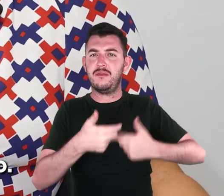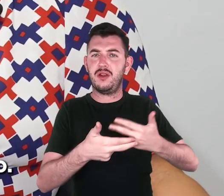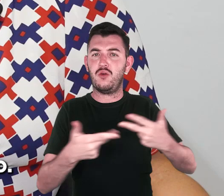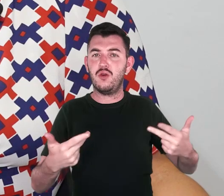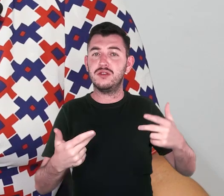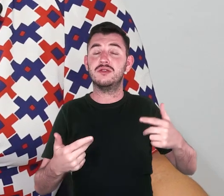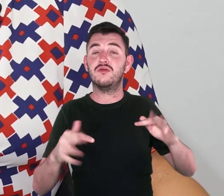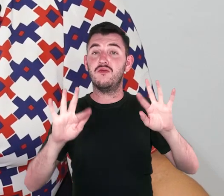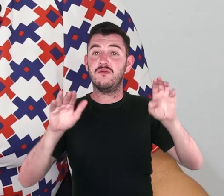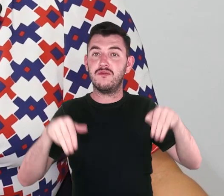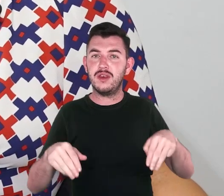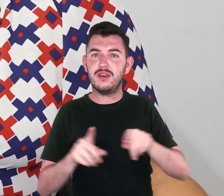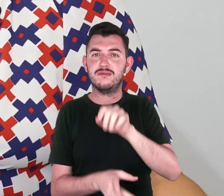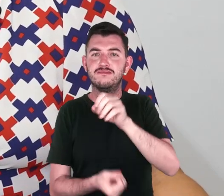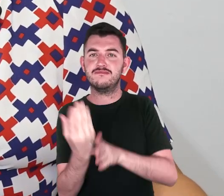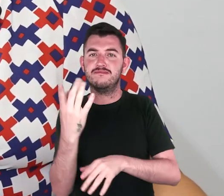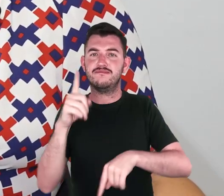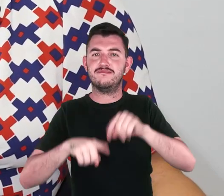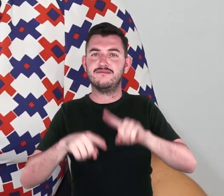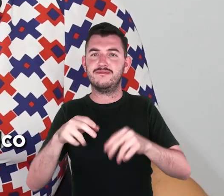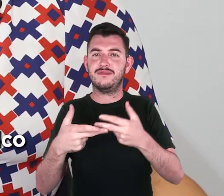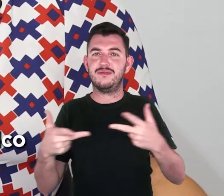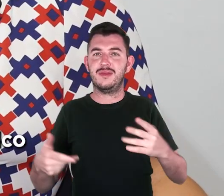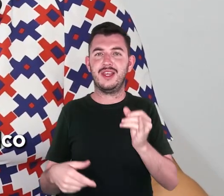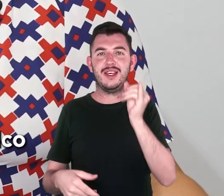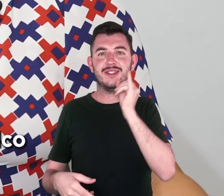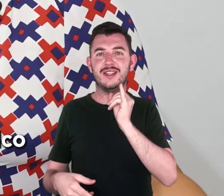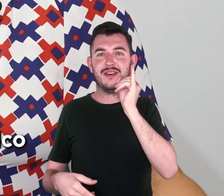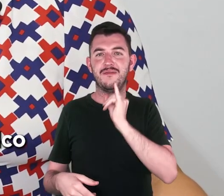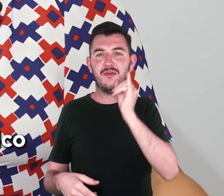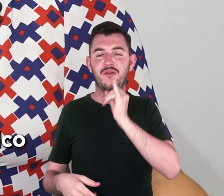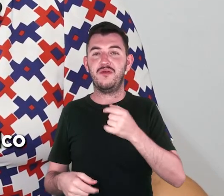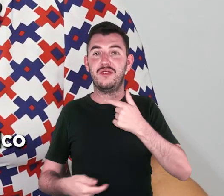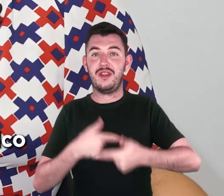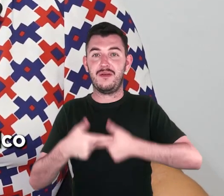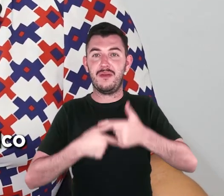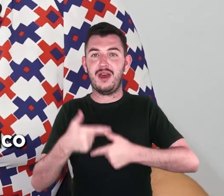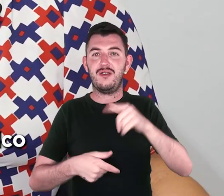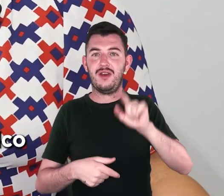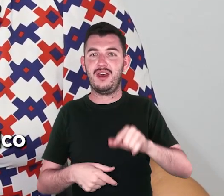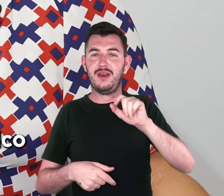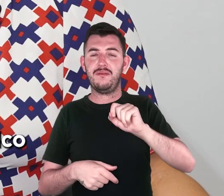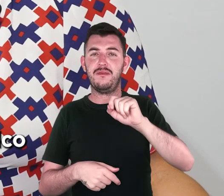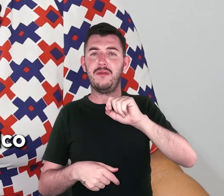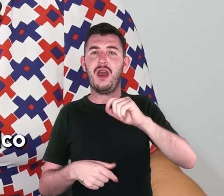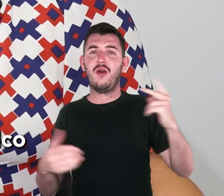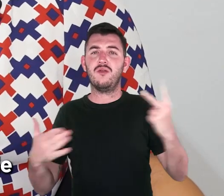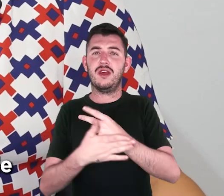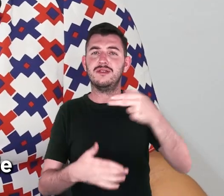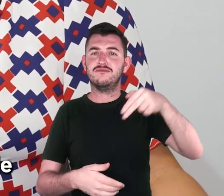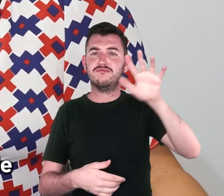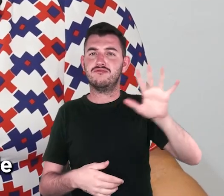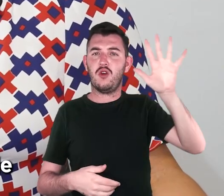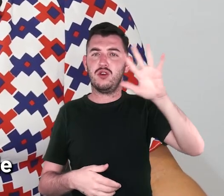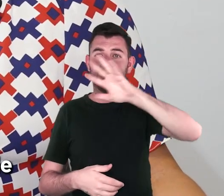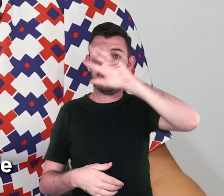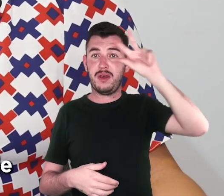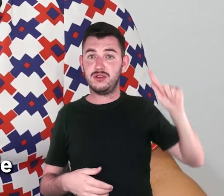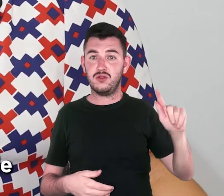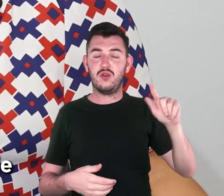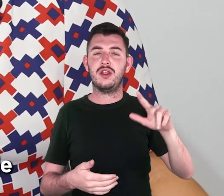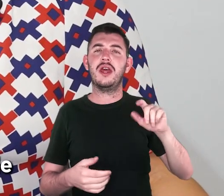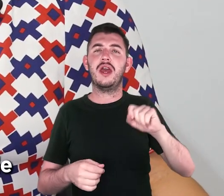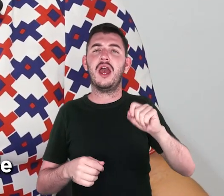algum produto. Então, por exemplo, uma das áreas é para a área de mapeamento geológico na região amazônica. Então o